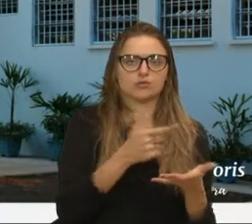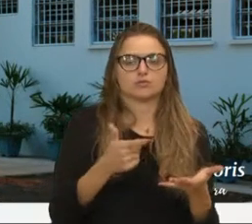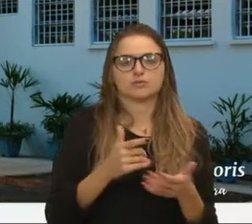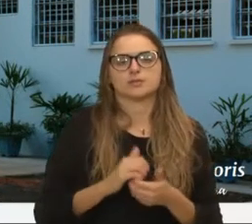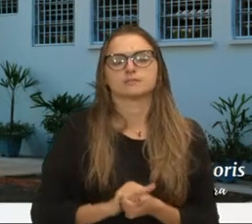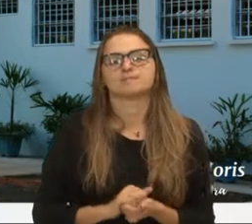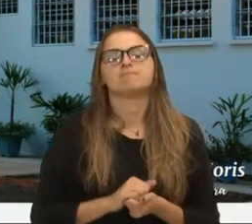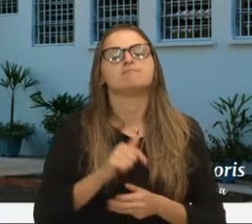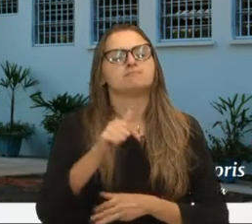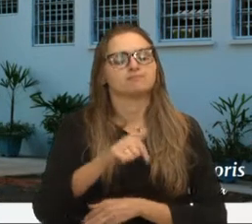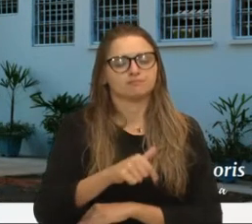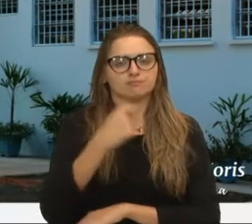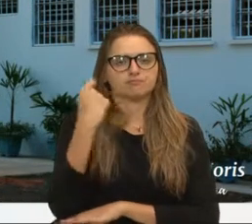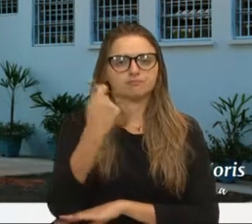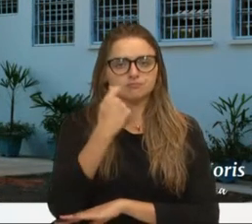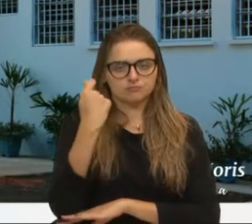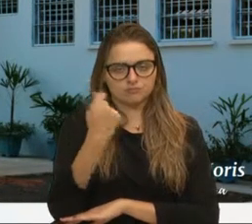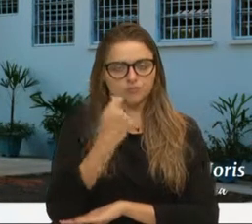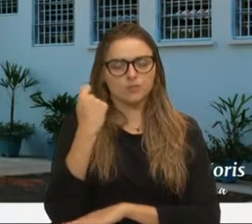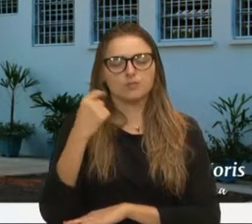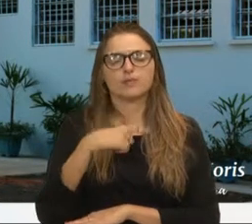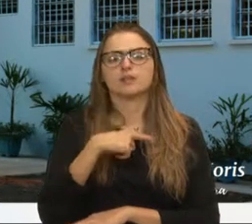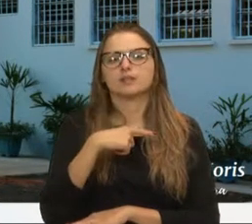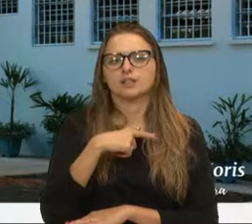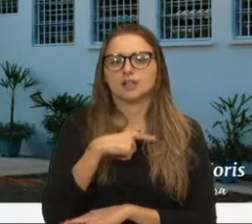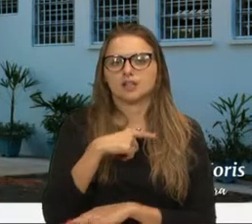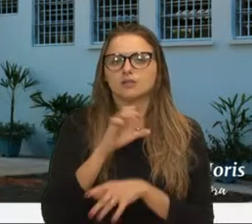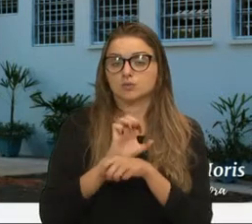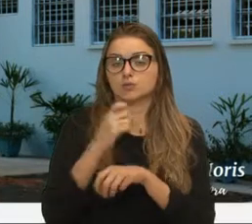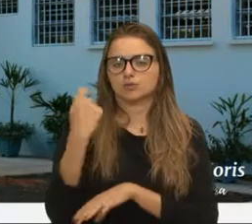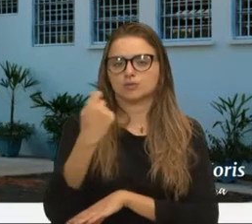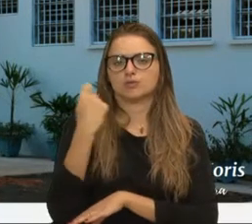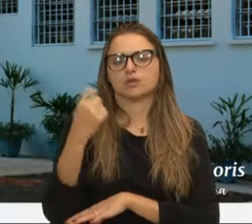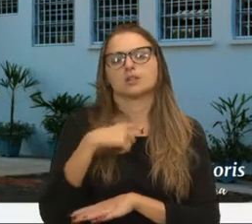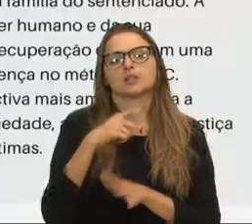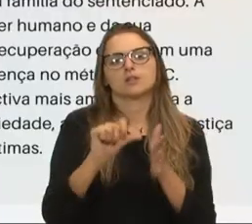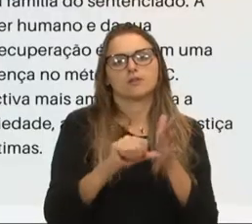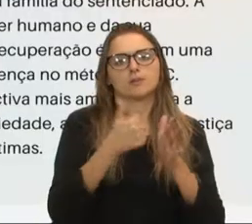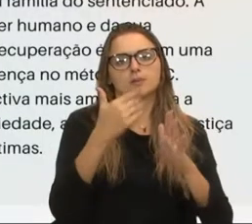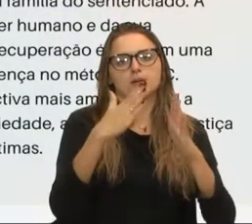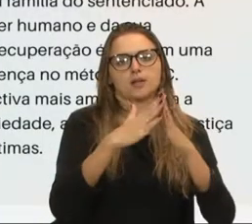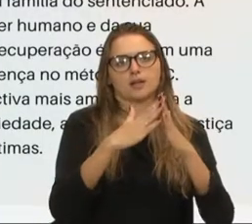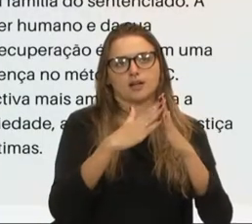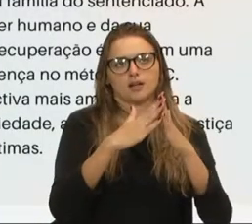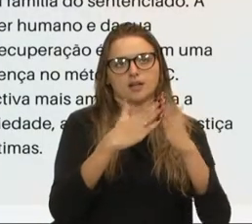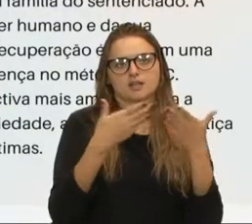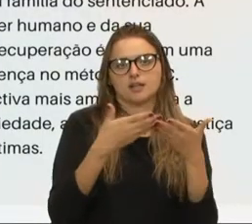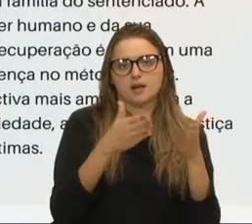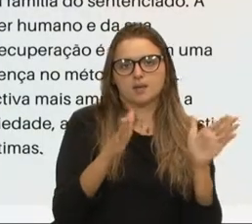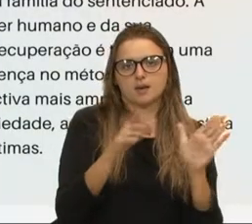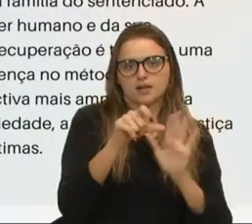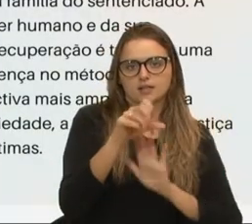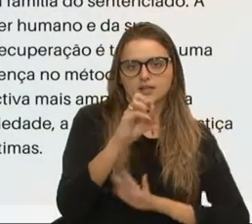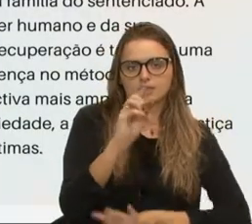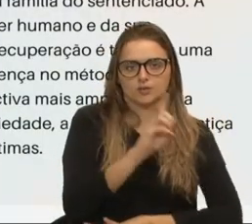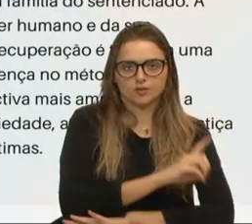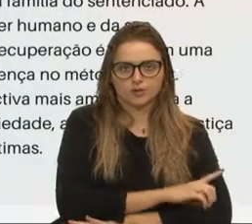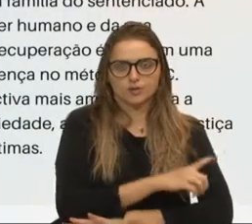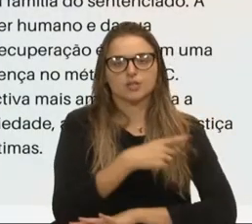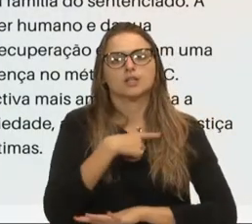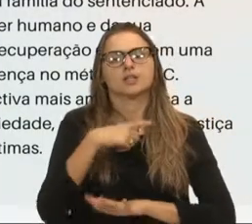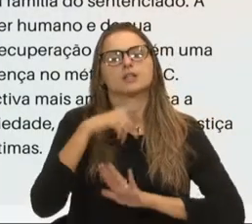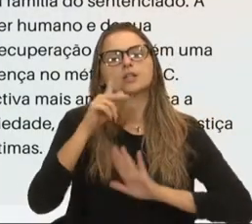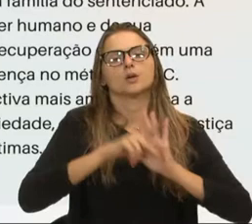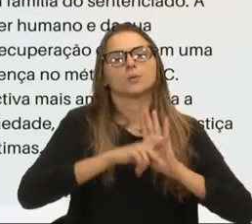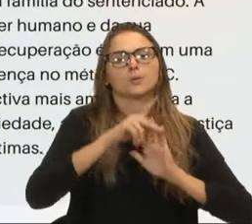No Rio Grande do Sul, nós tivemos, então, agora, essa primeira casa inaugurada há uns 90 dias. Nós temos um